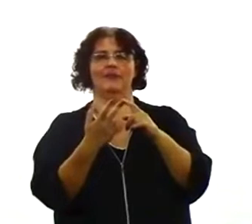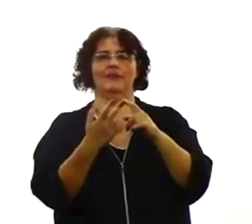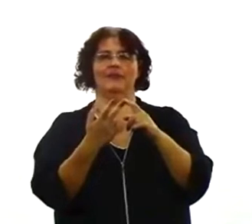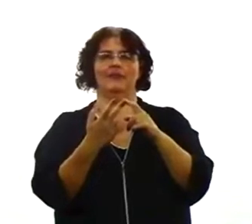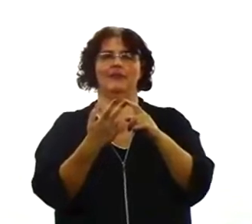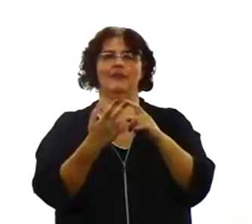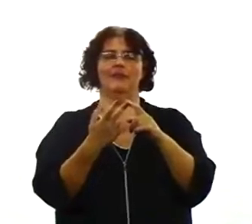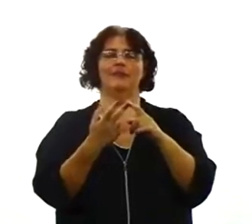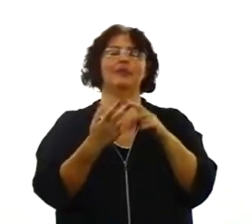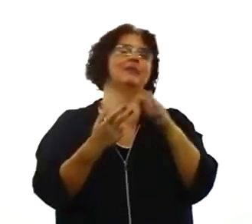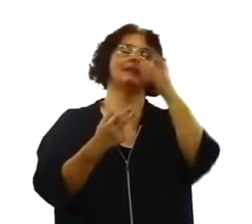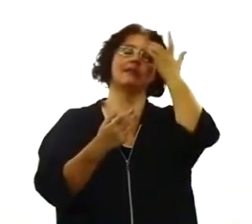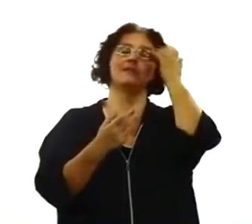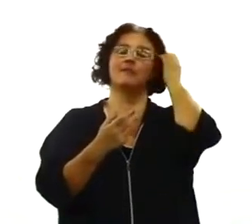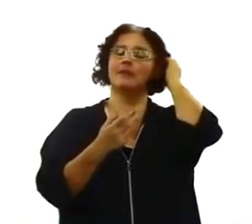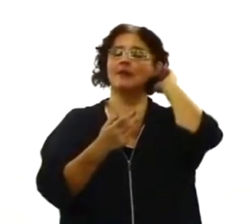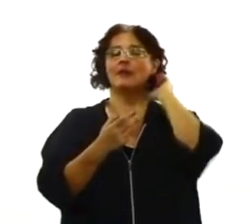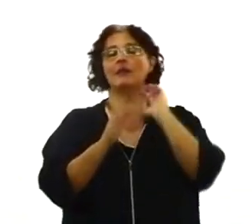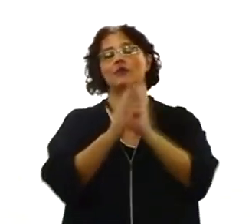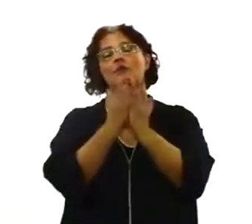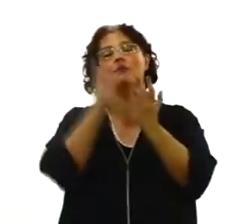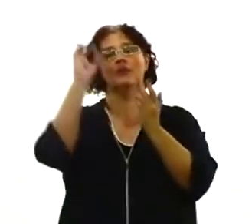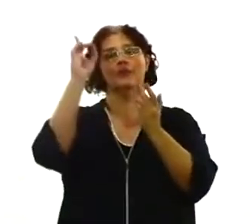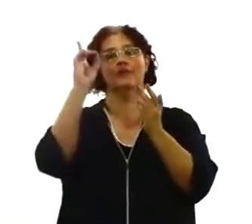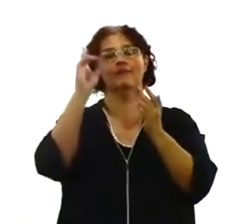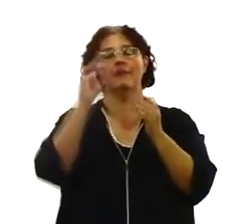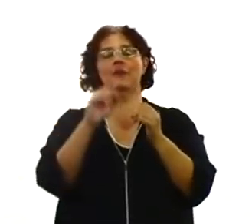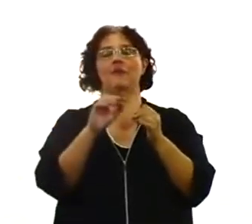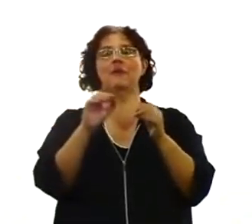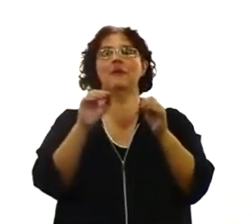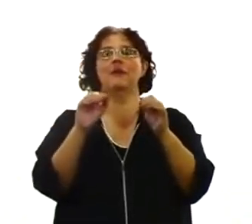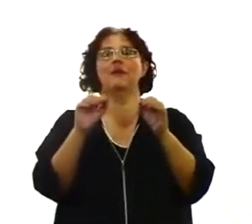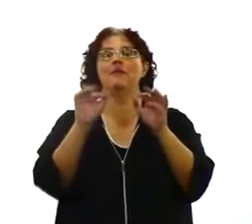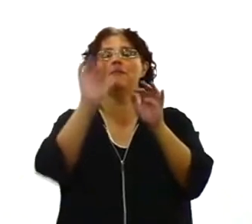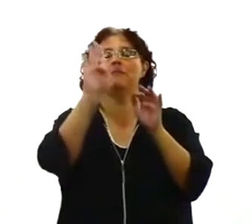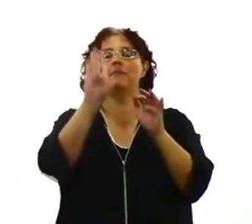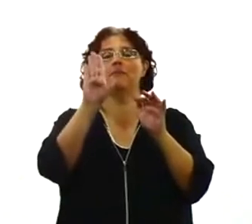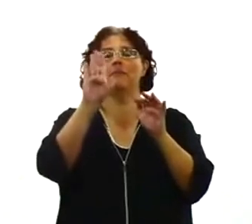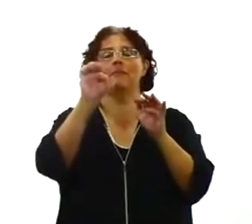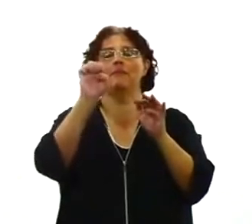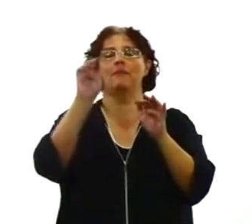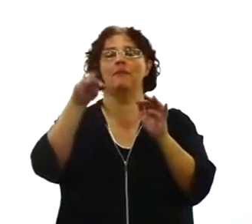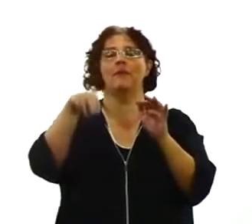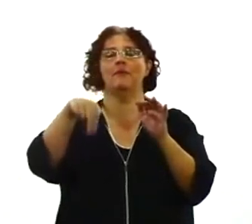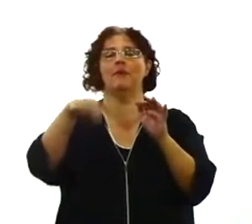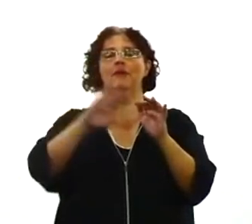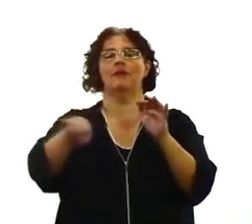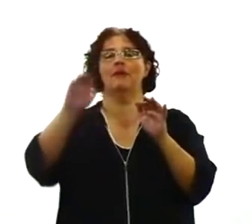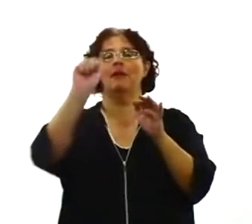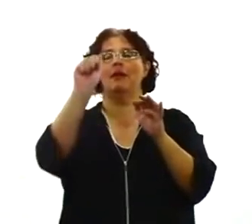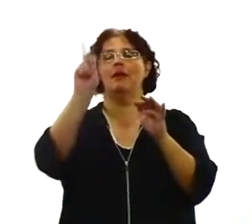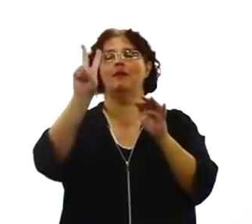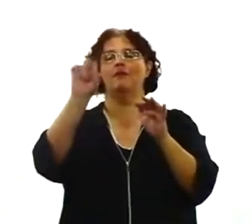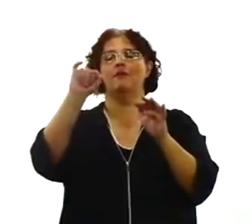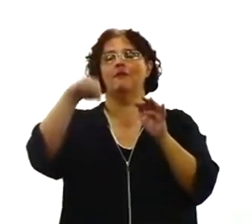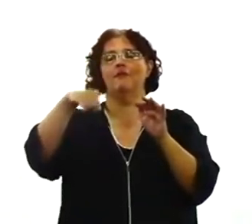fala de bem-aventurança. Lá no sul nós dizemos que é alguém trifeliz. Sabe? Que você não consegue nem dimensionar. Pois é